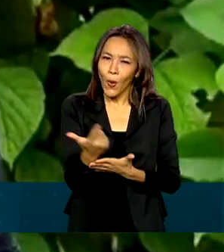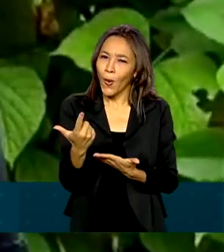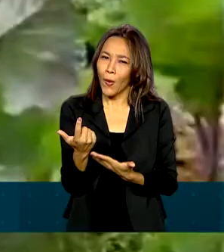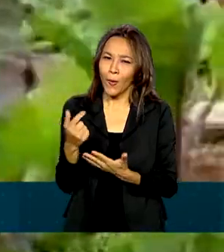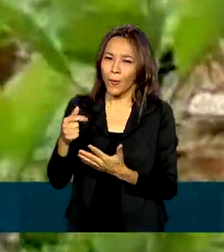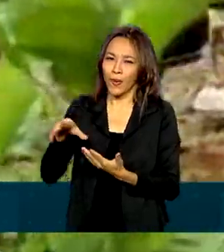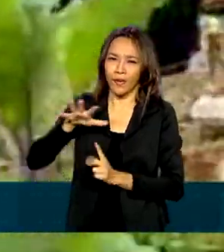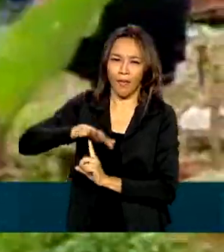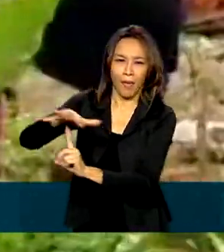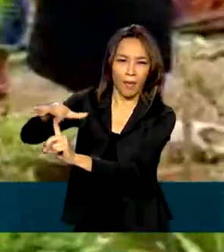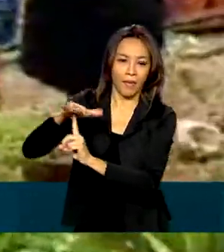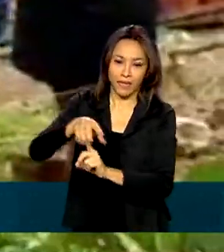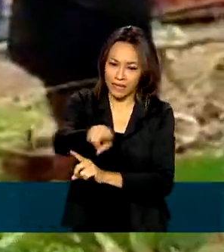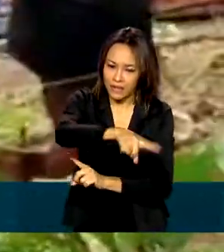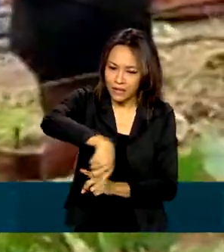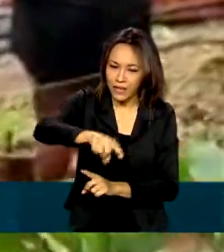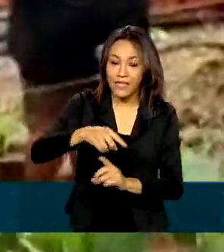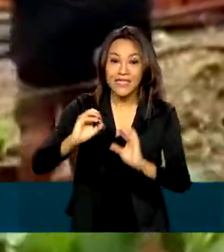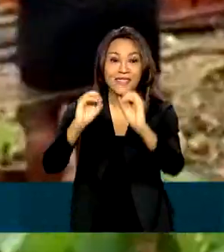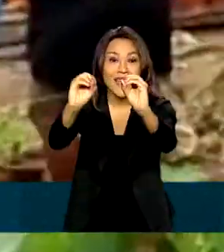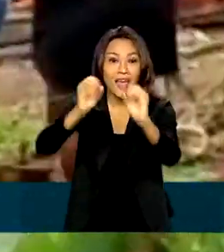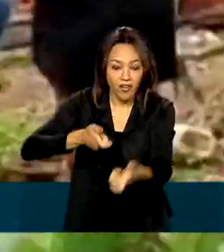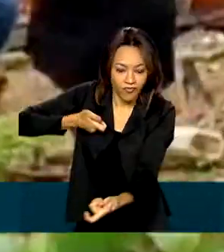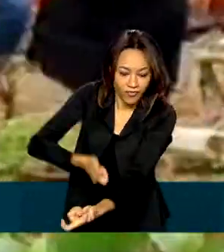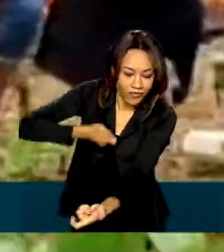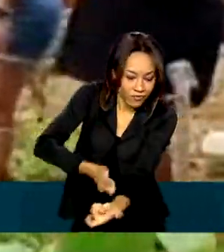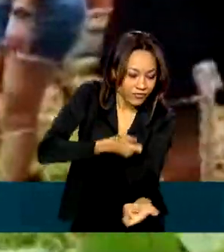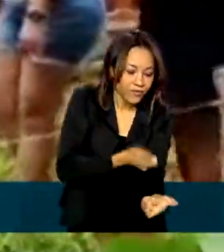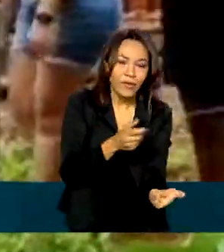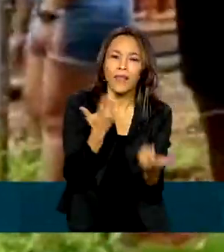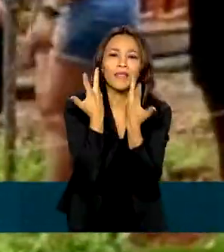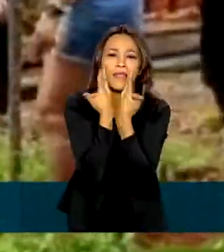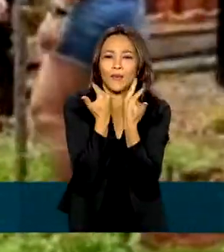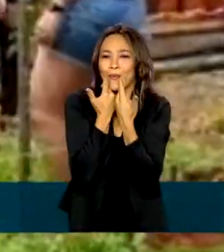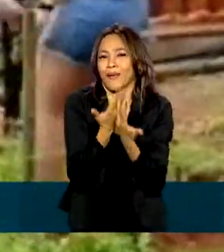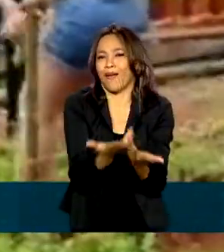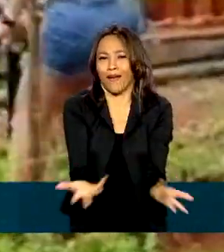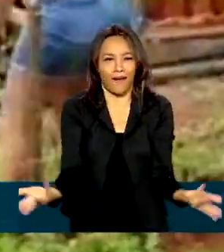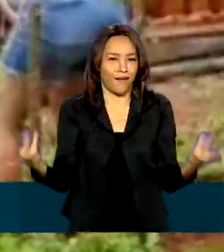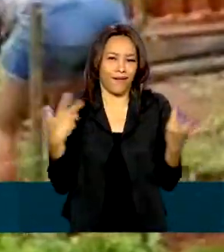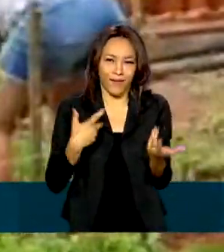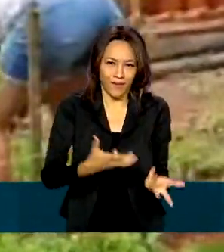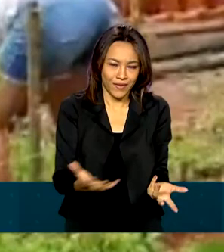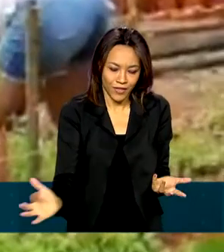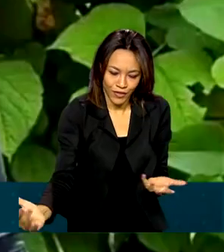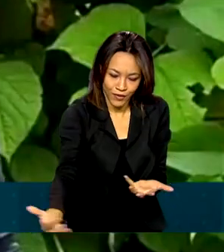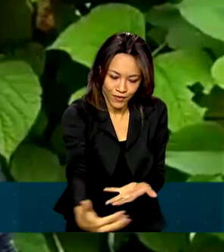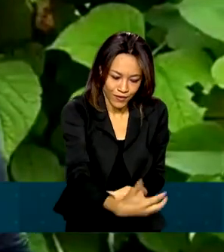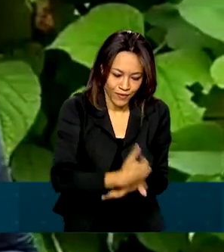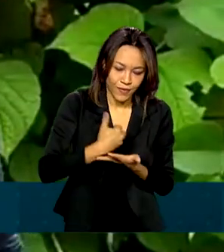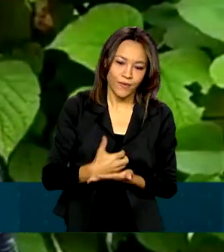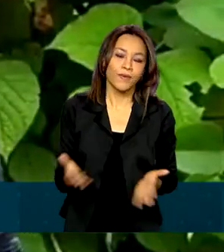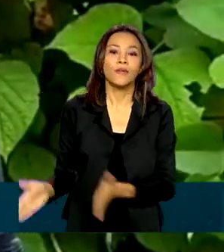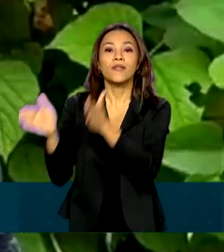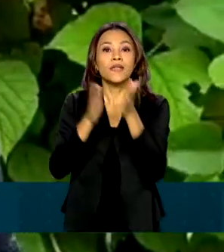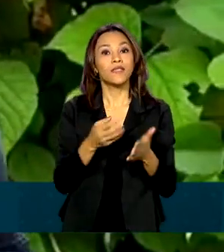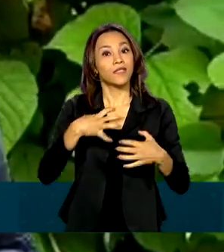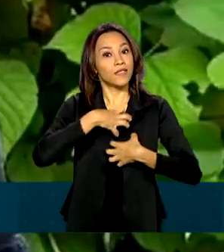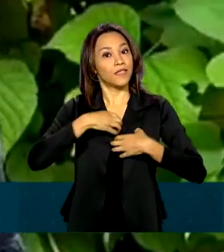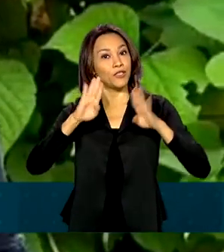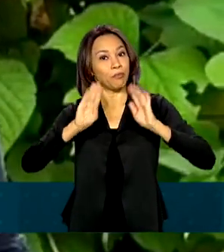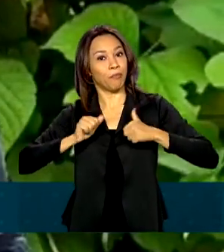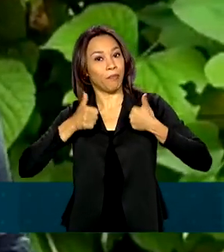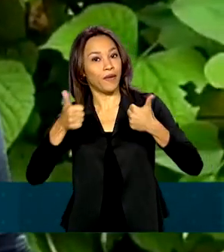um alimento que é zero agrotóxico, é tudo orgânico, a gente planta e colhe de forma orgânica. A gente tem a questão do bem-estar,